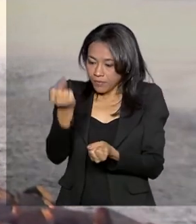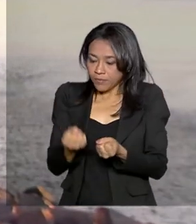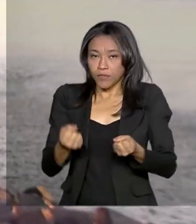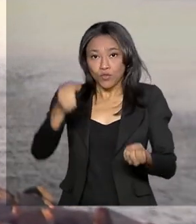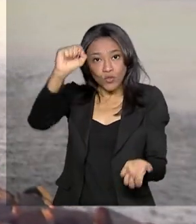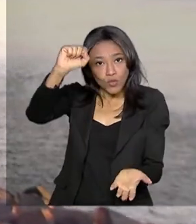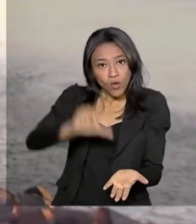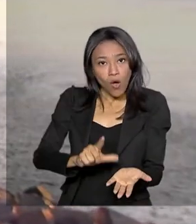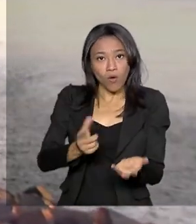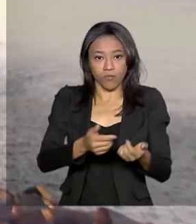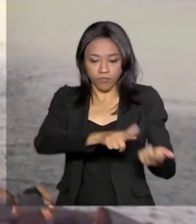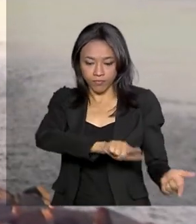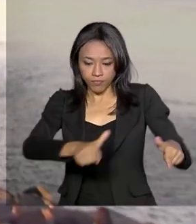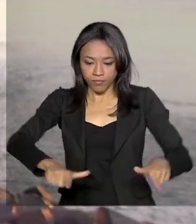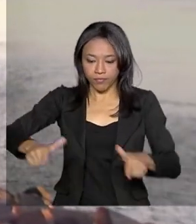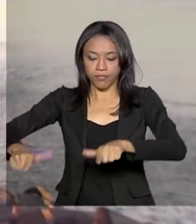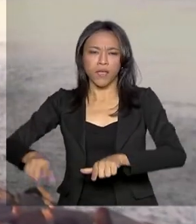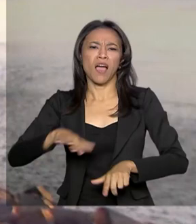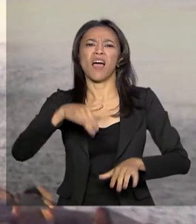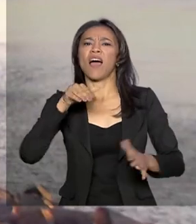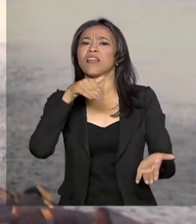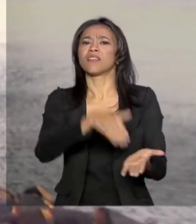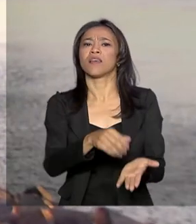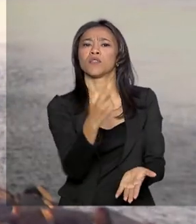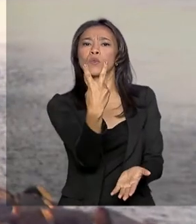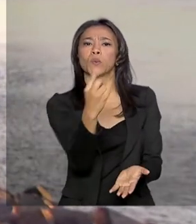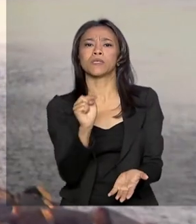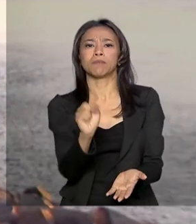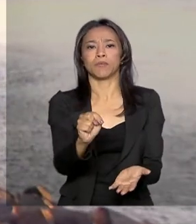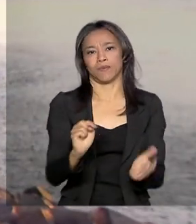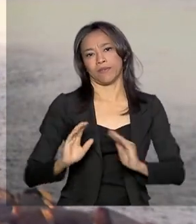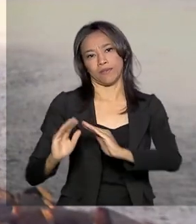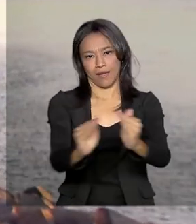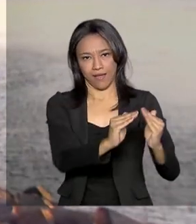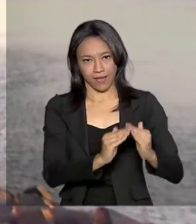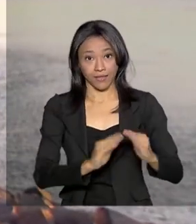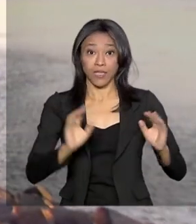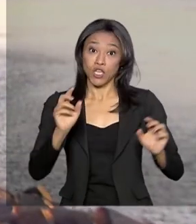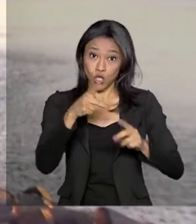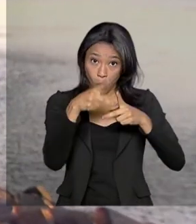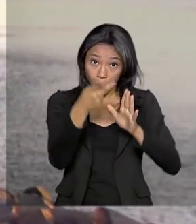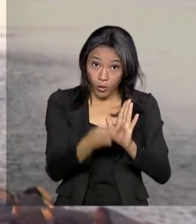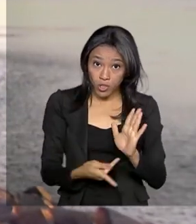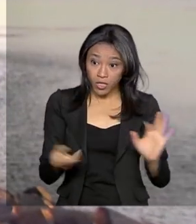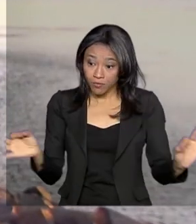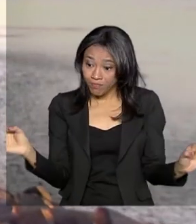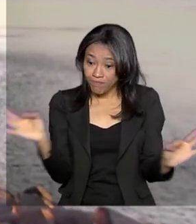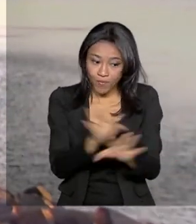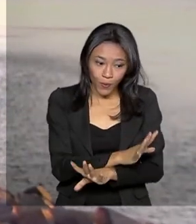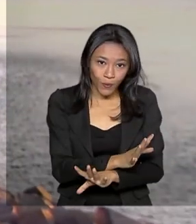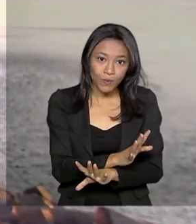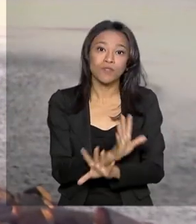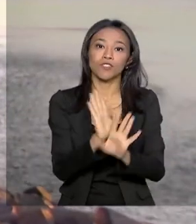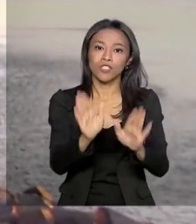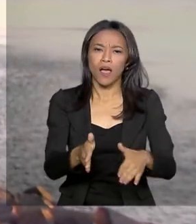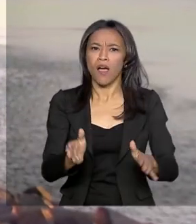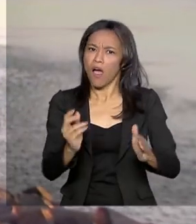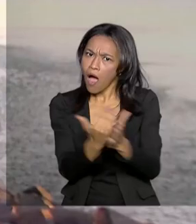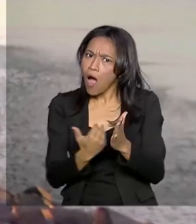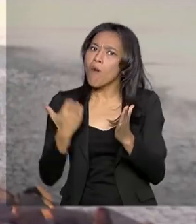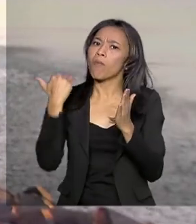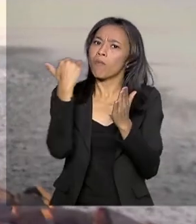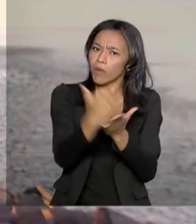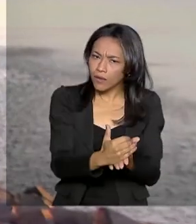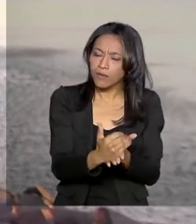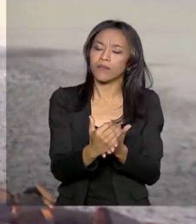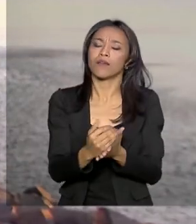capacidade de abastecer até 2 mil casas. E quando o projeto for concluído, essa capacidade vai aumentar para